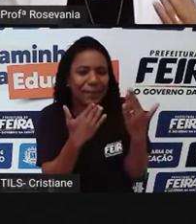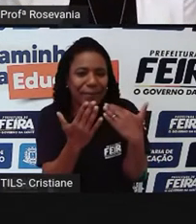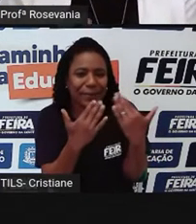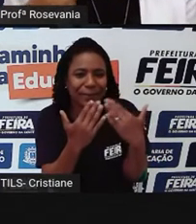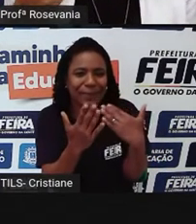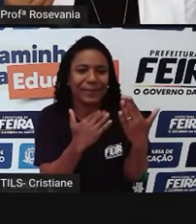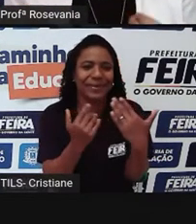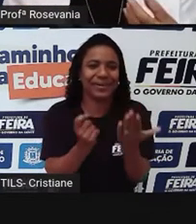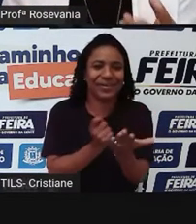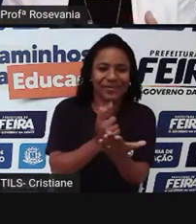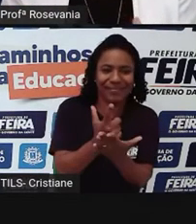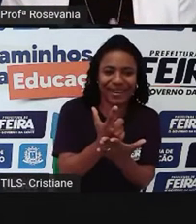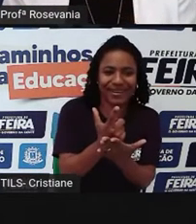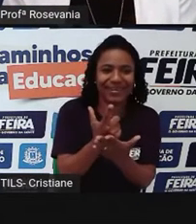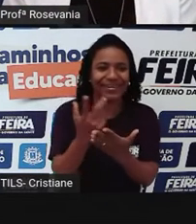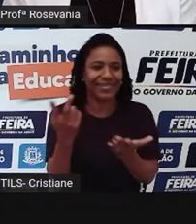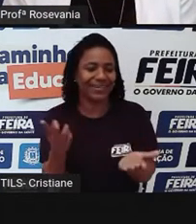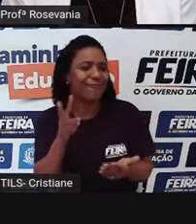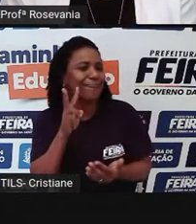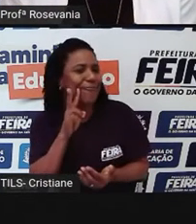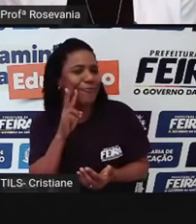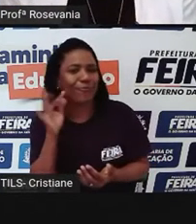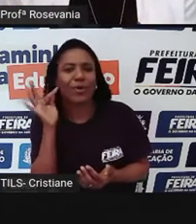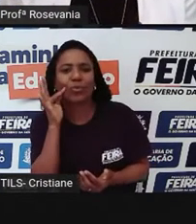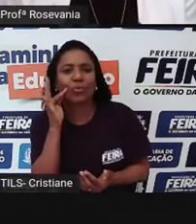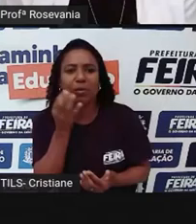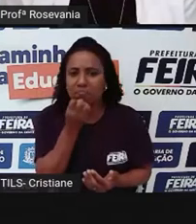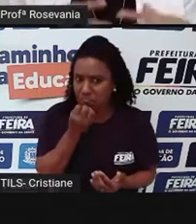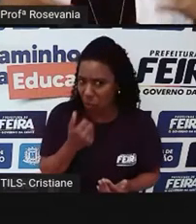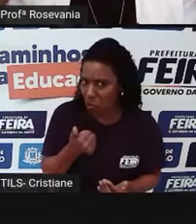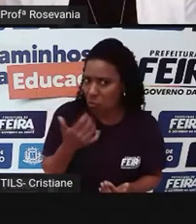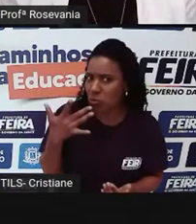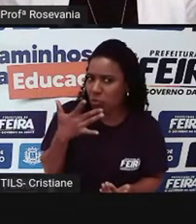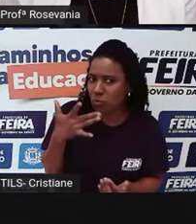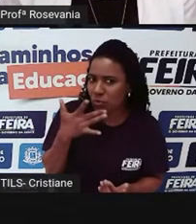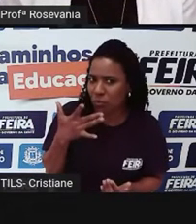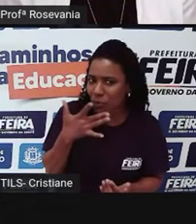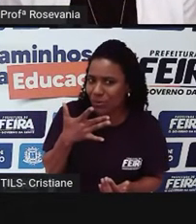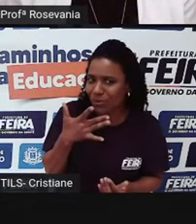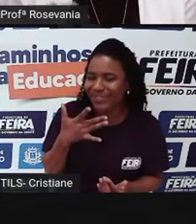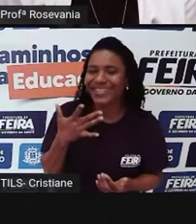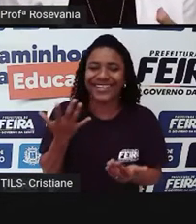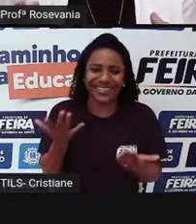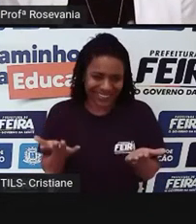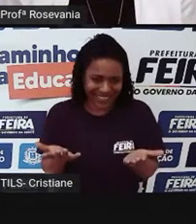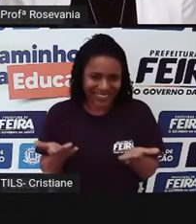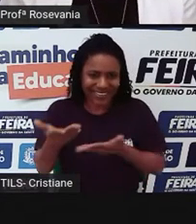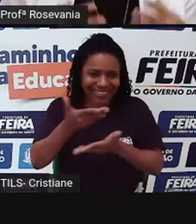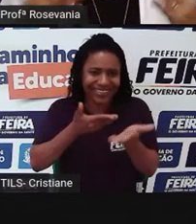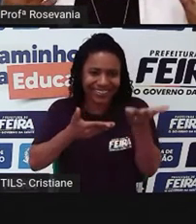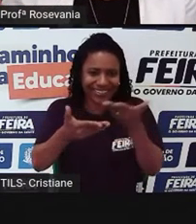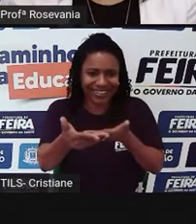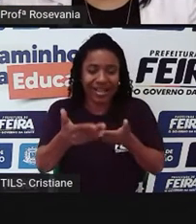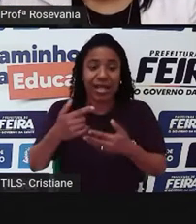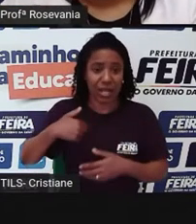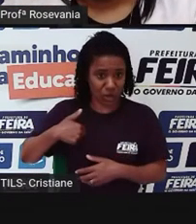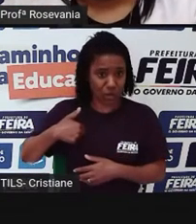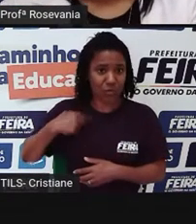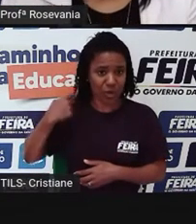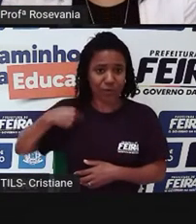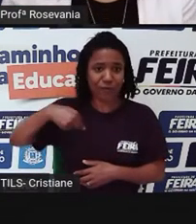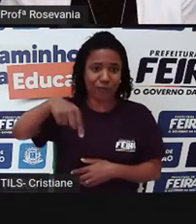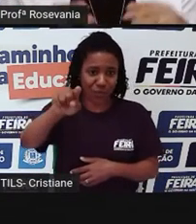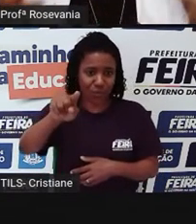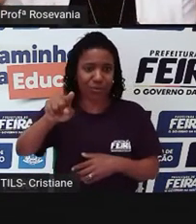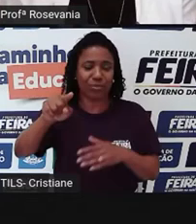sobre a qualidade, né, dos produtos, eu mesmo quando eu vou à feira, sempre encontro alguém pra me ensinar a escolher melancia,